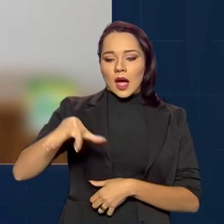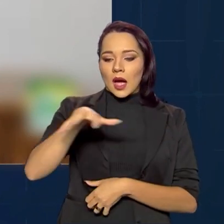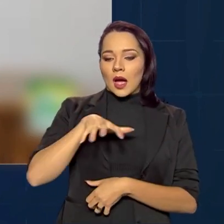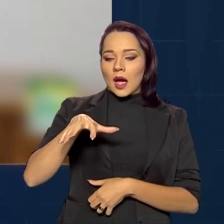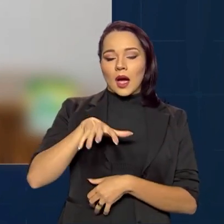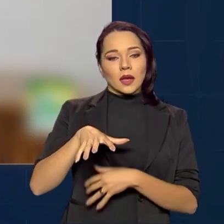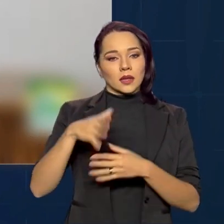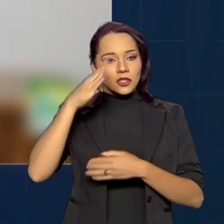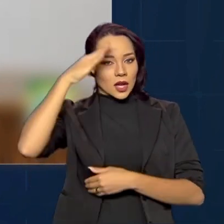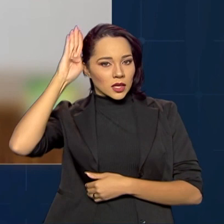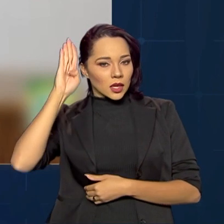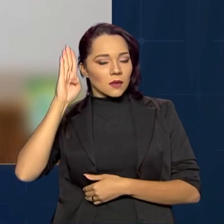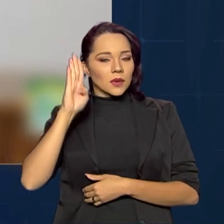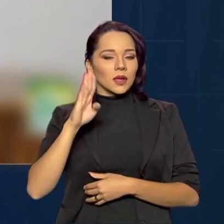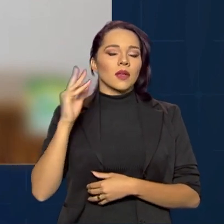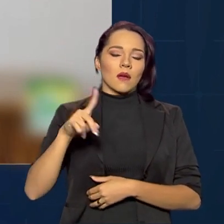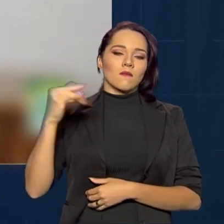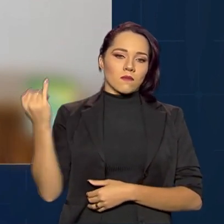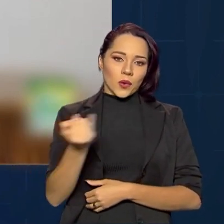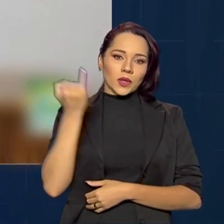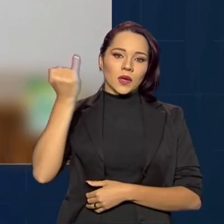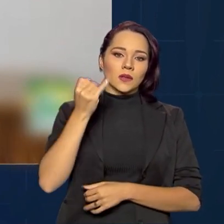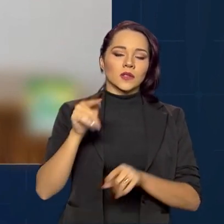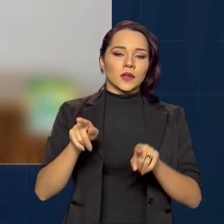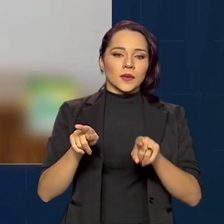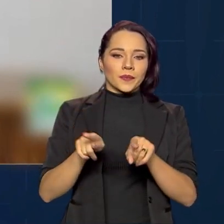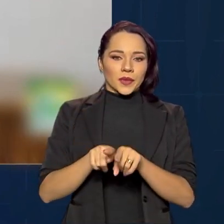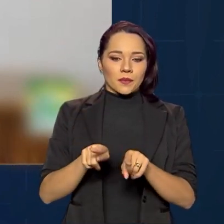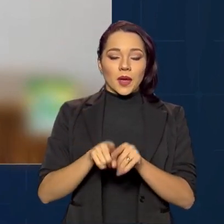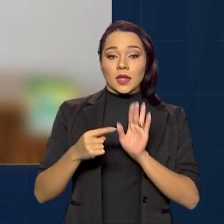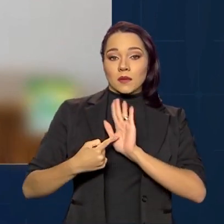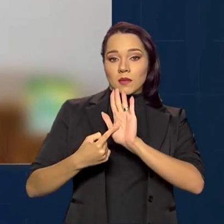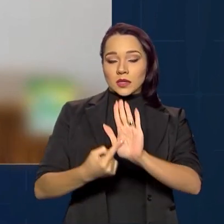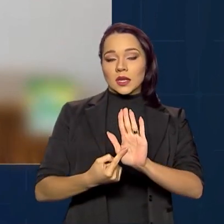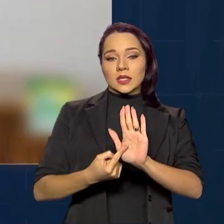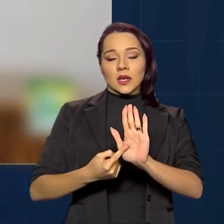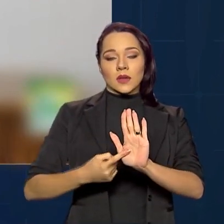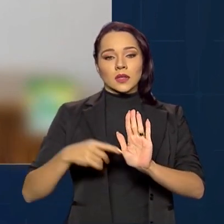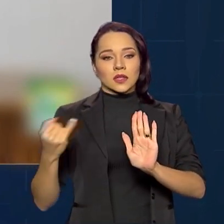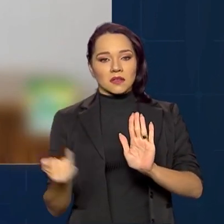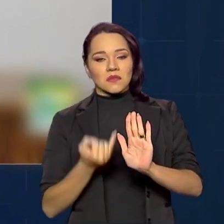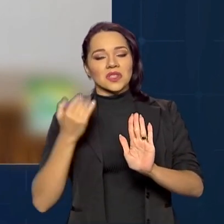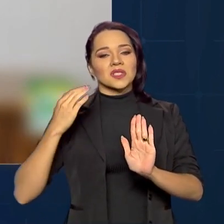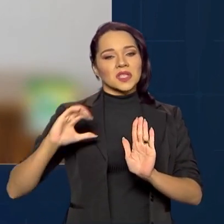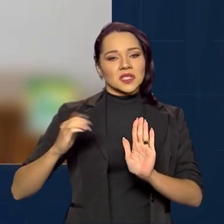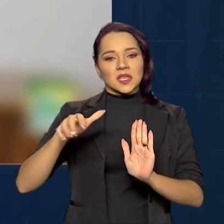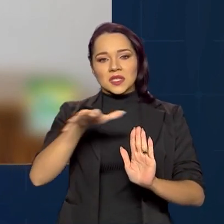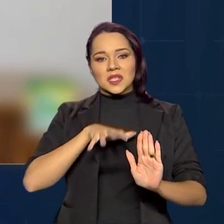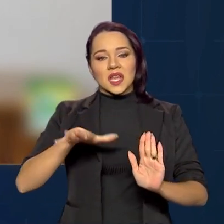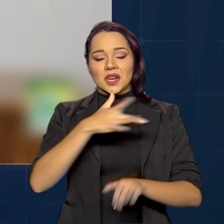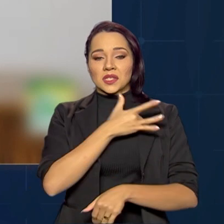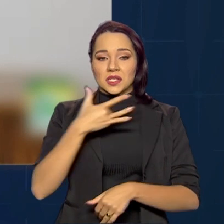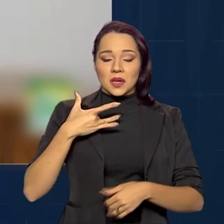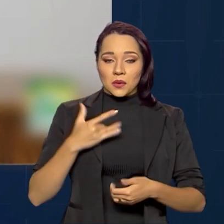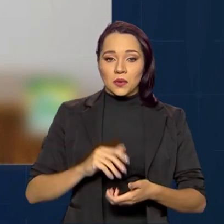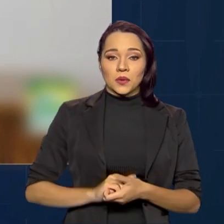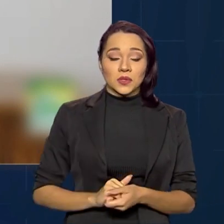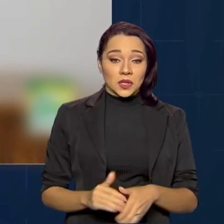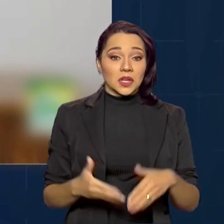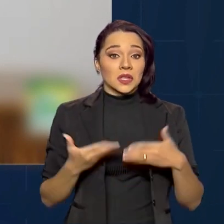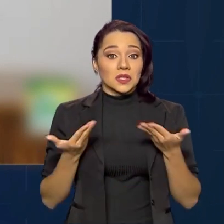acadêmico. E aí é fundamental a demonstração da relevância da ciência na área de saúde, tão